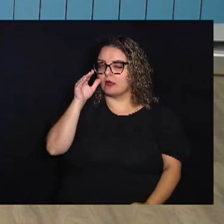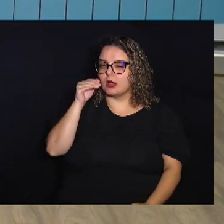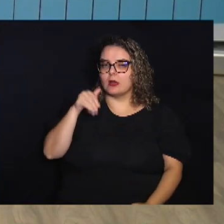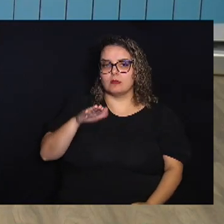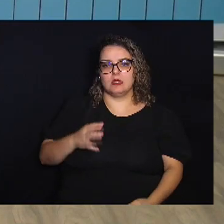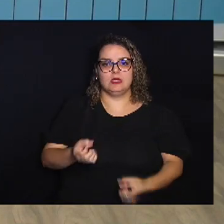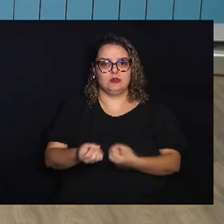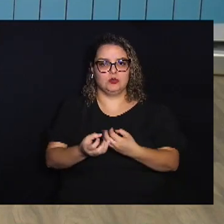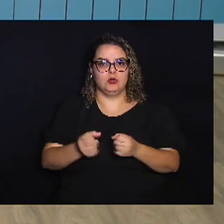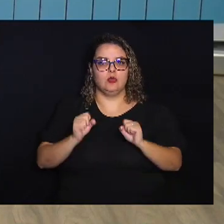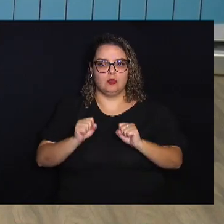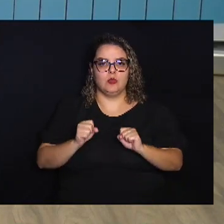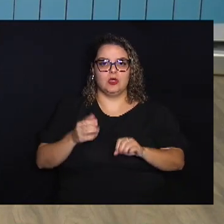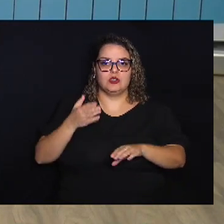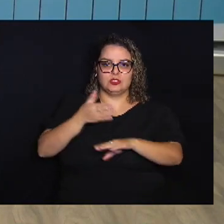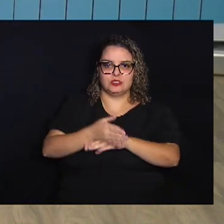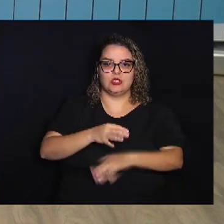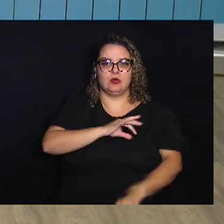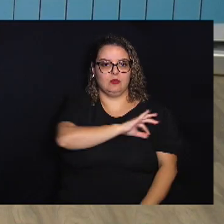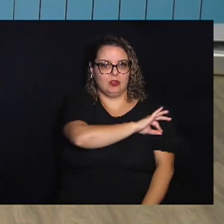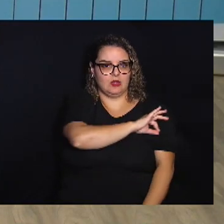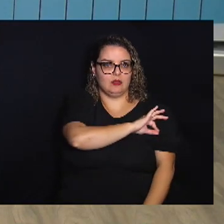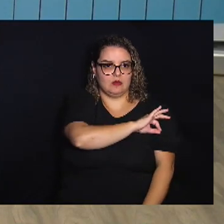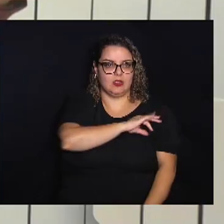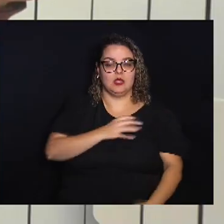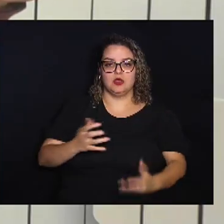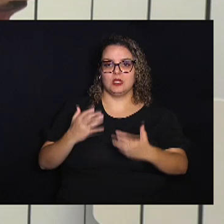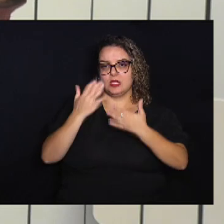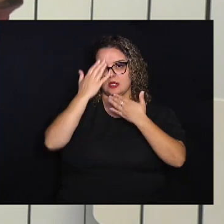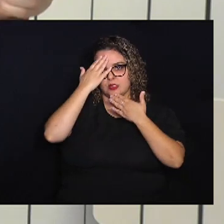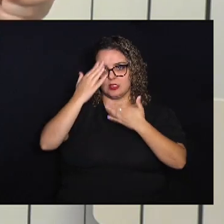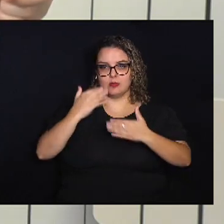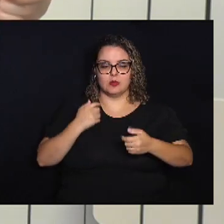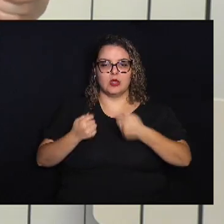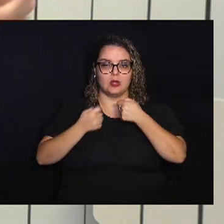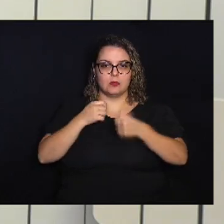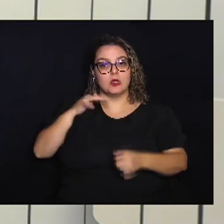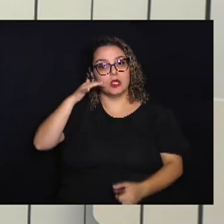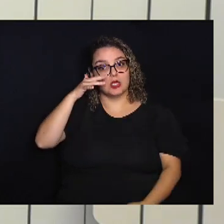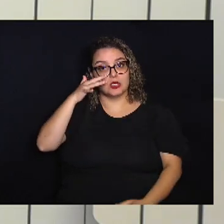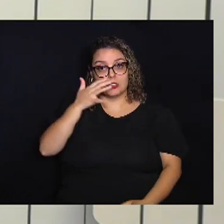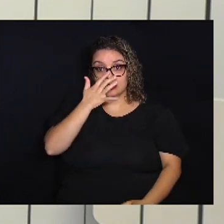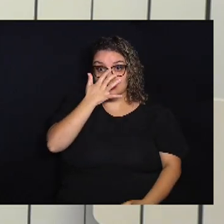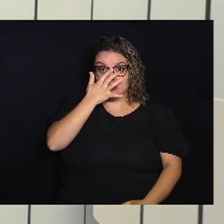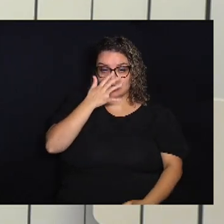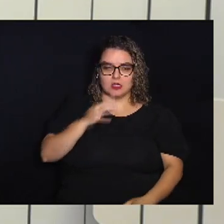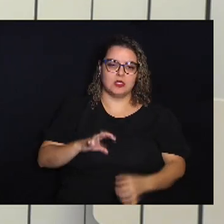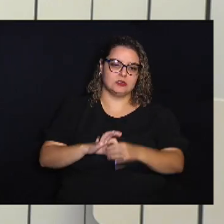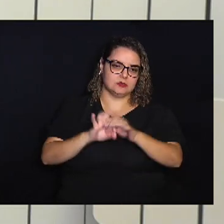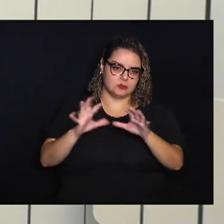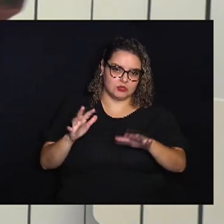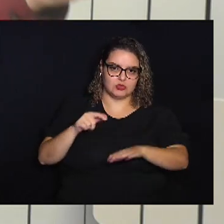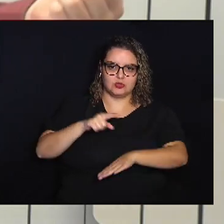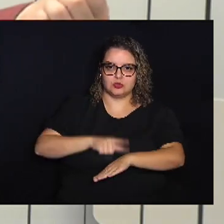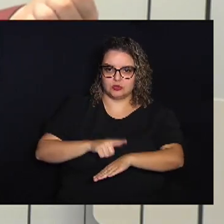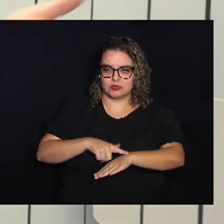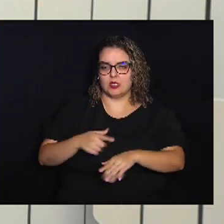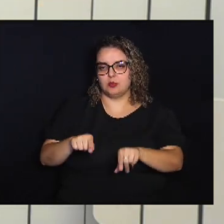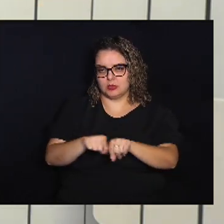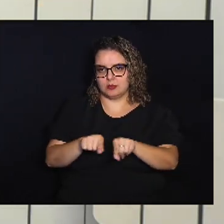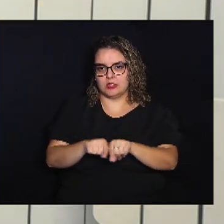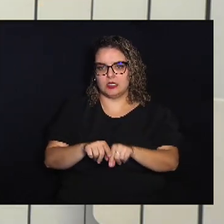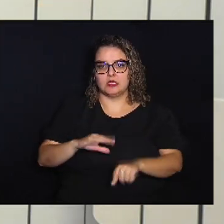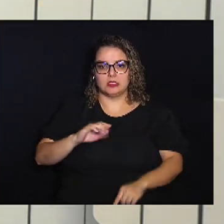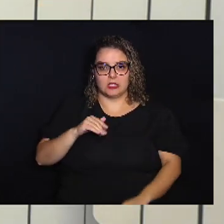informações pode ir então até a prefeitura Quero agradecer a nossa repórter Ana Paula Meneghetti A disponibilidade do tempo também da